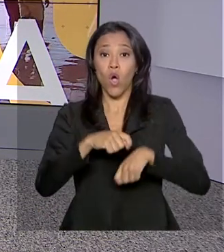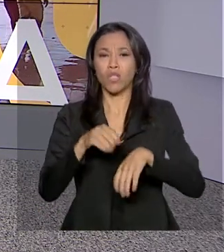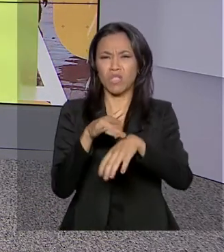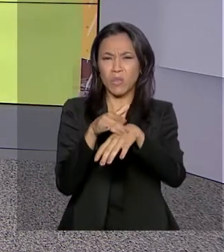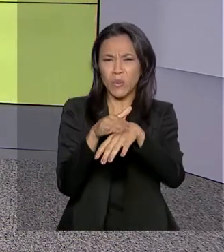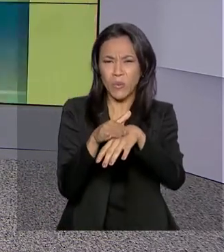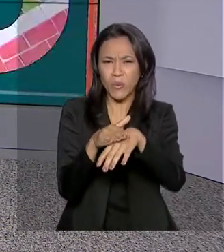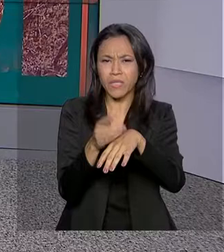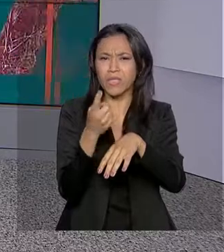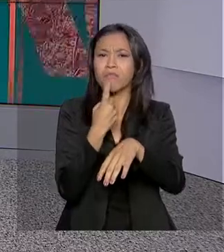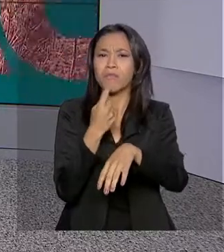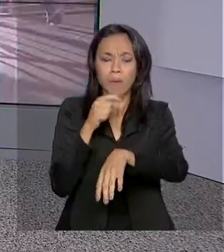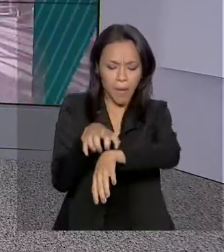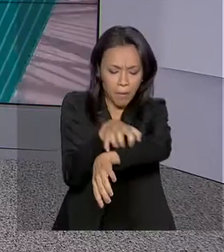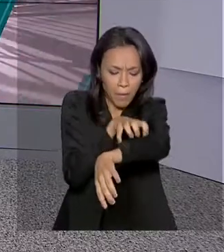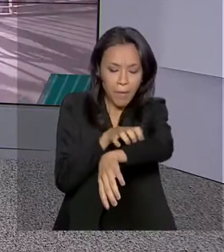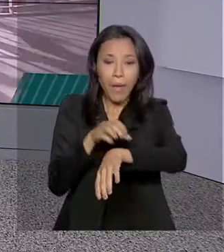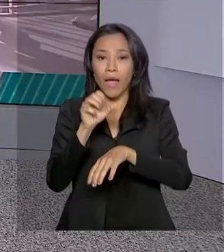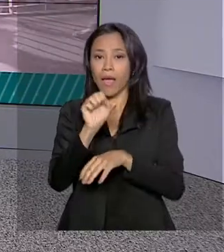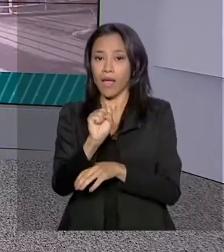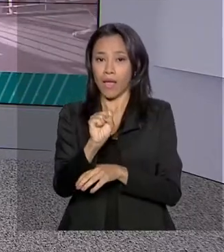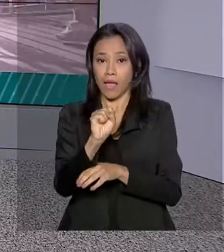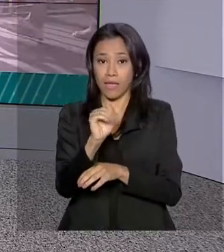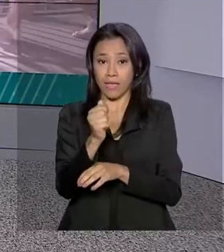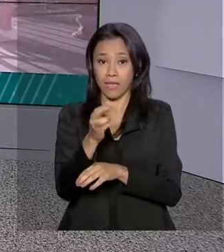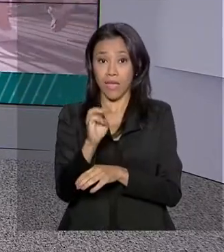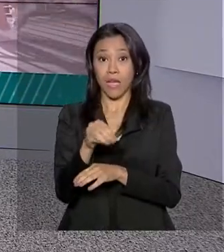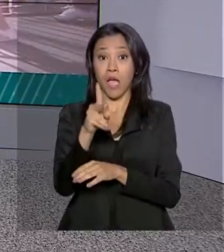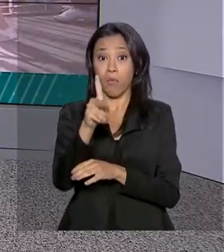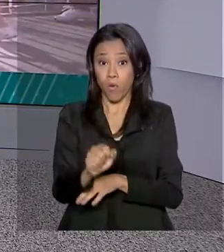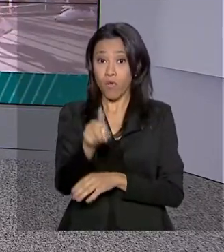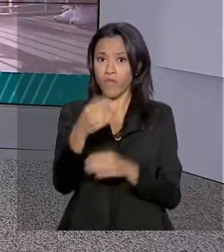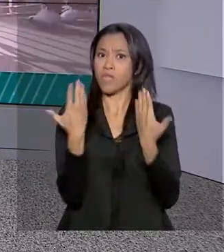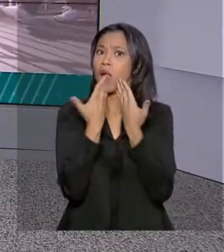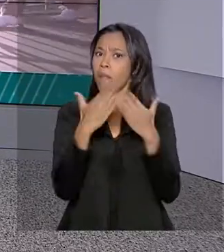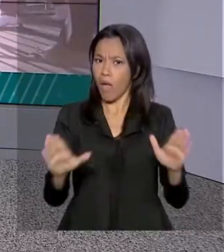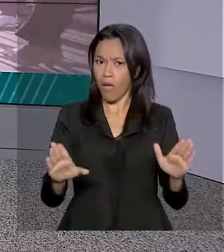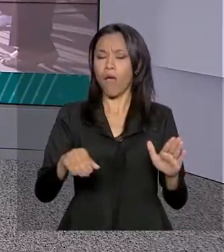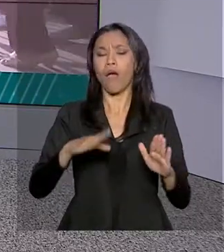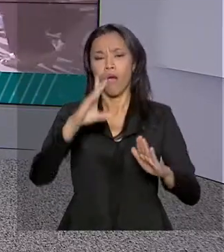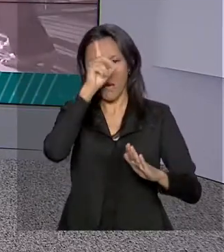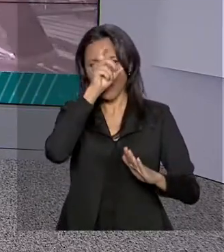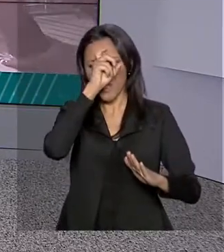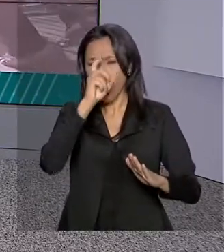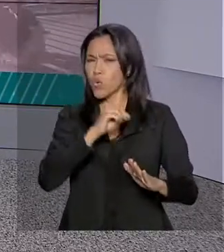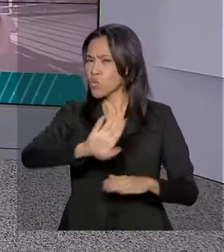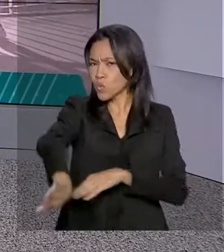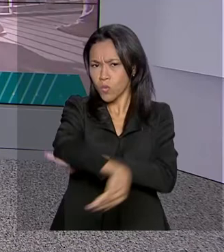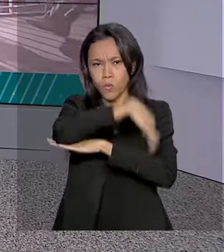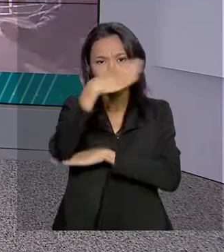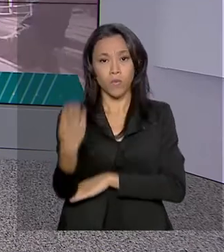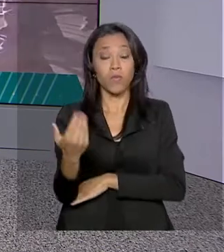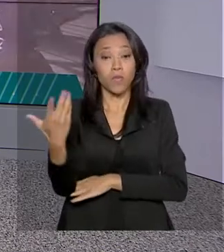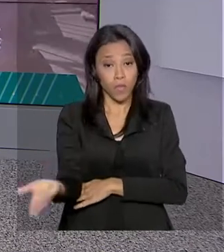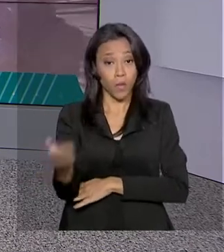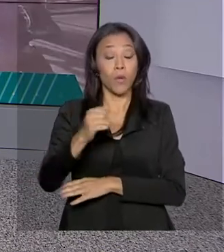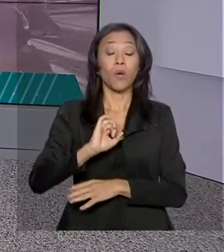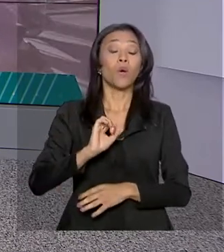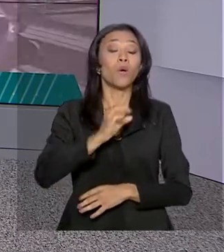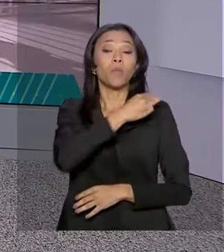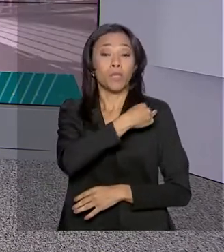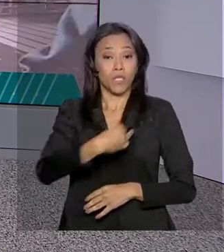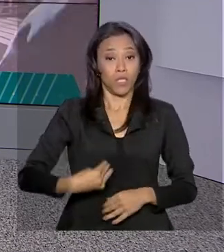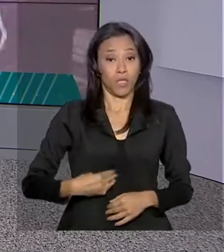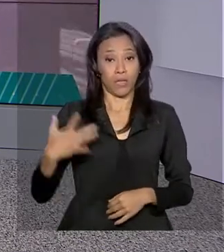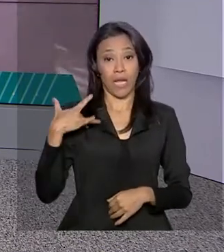E os postos de saúde de todo o país vão ficar abertos durante todo o dia. O ministro da Saúde, Luiz Henrique